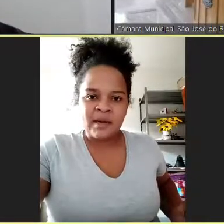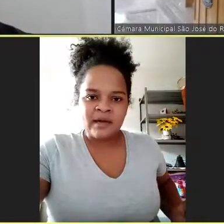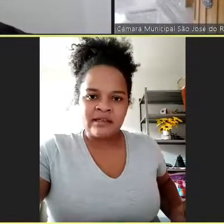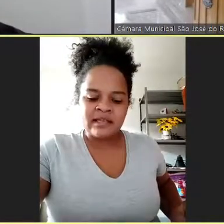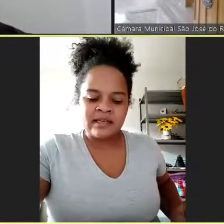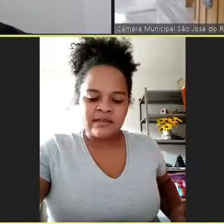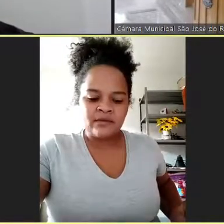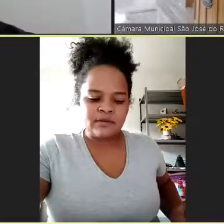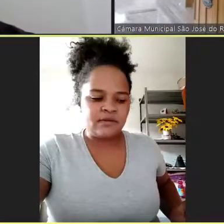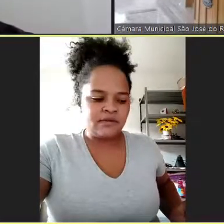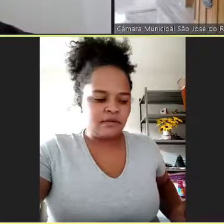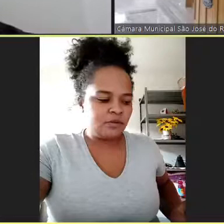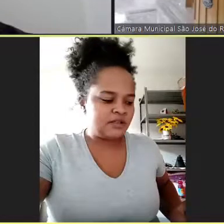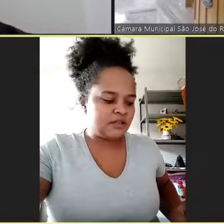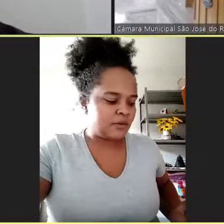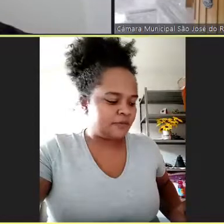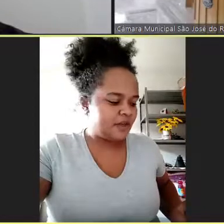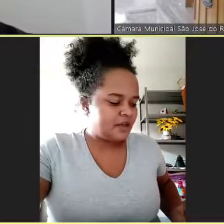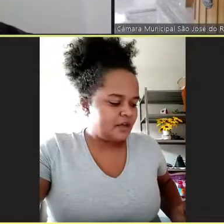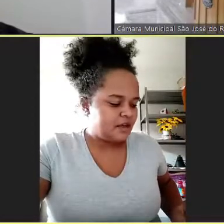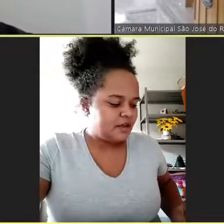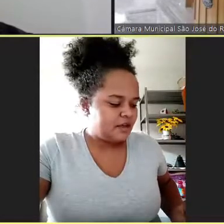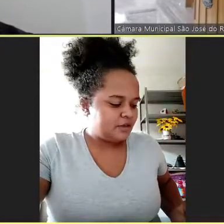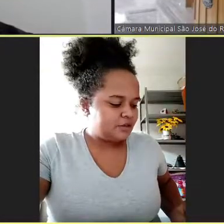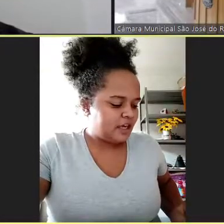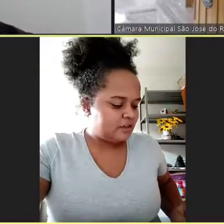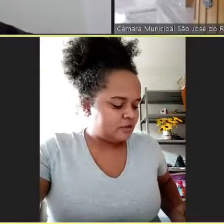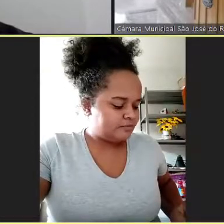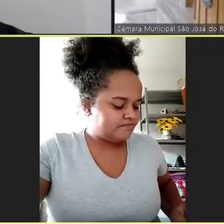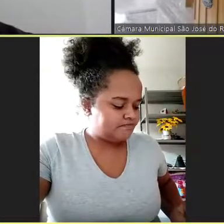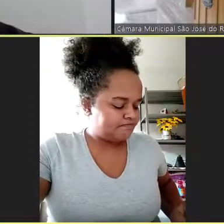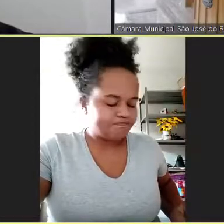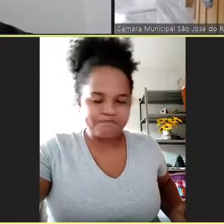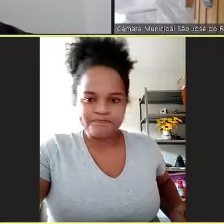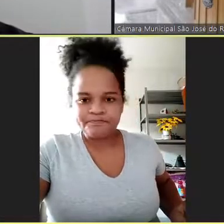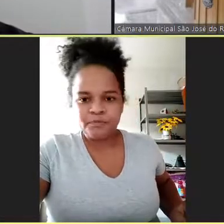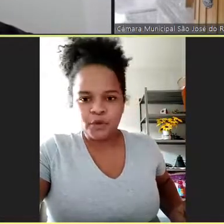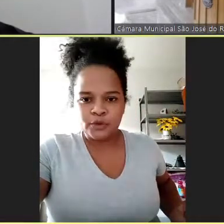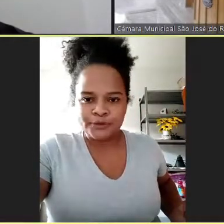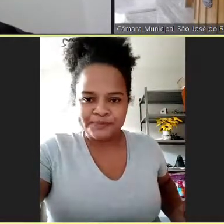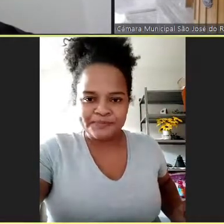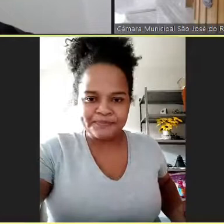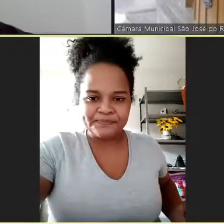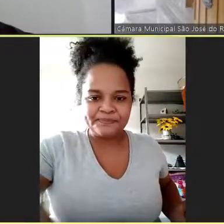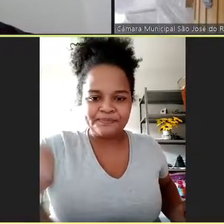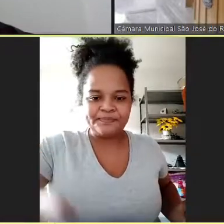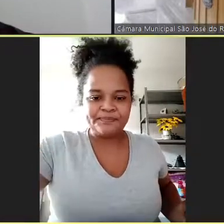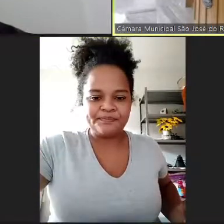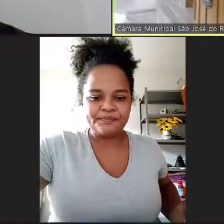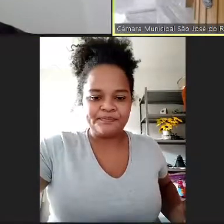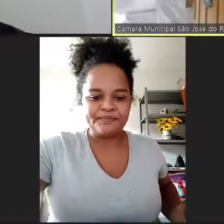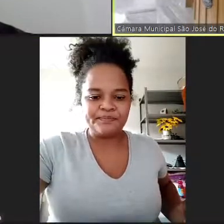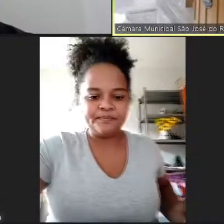trabalho que eles têm desenvolvido no município. Eu acho que é isso por hoje. Thaís,